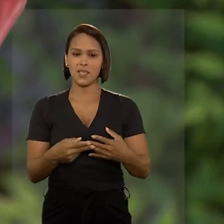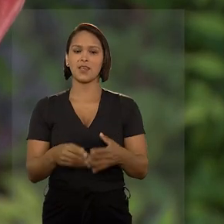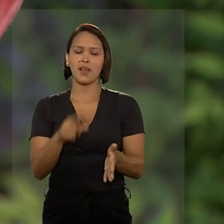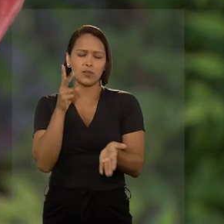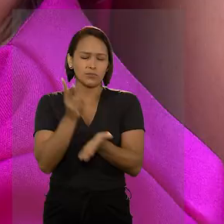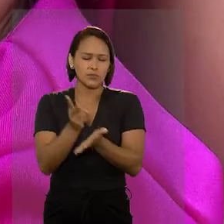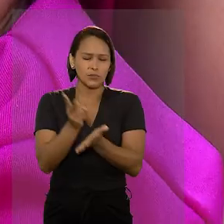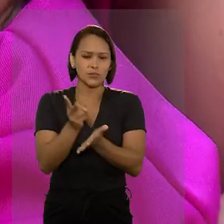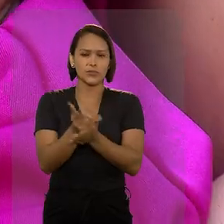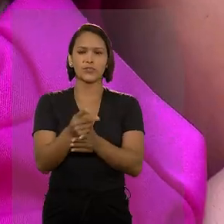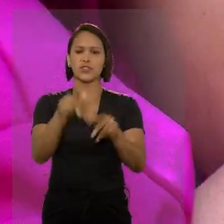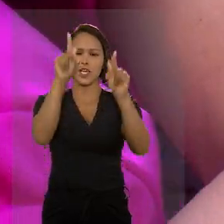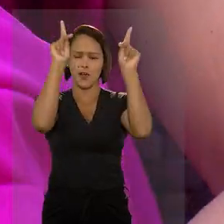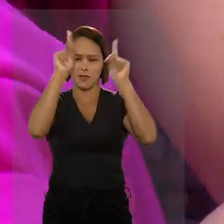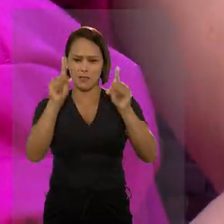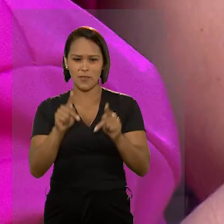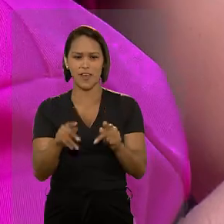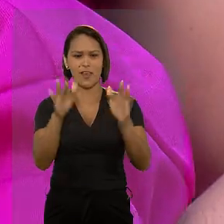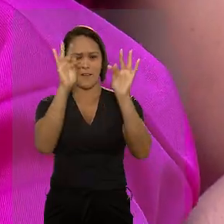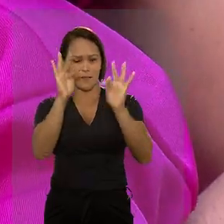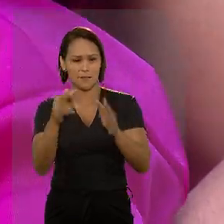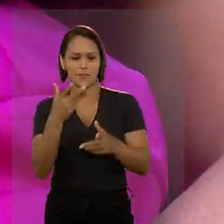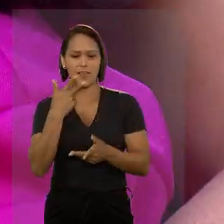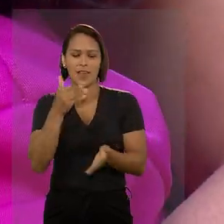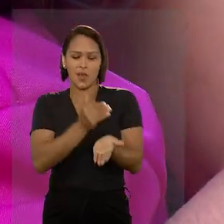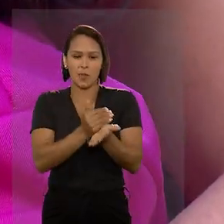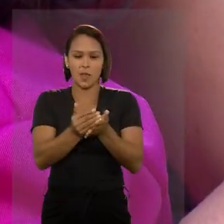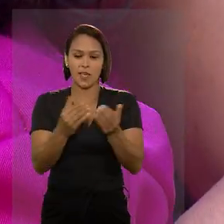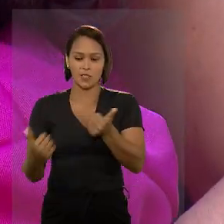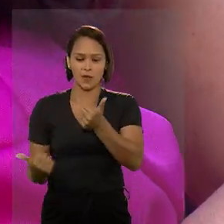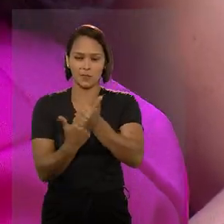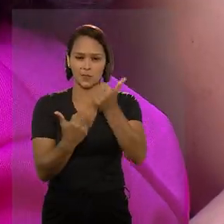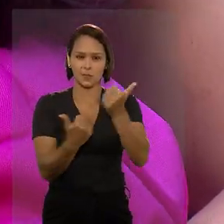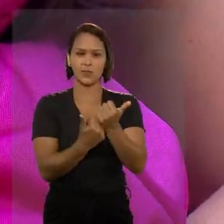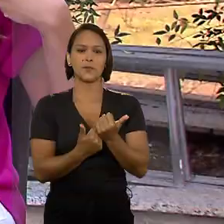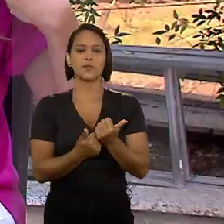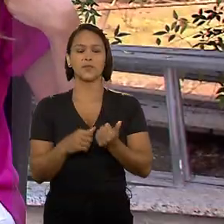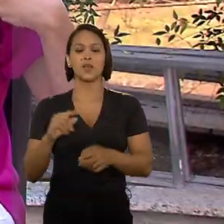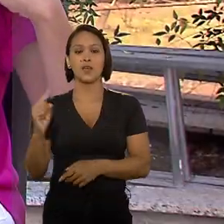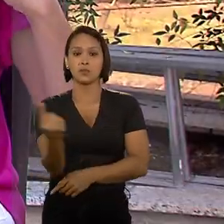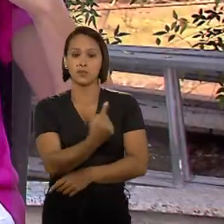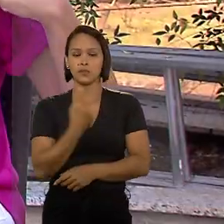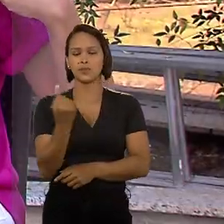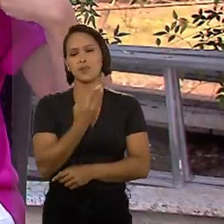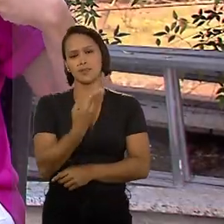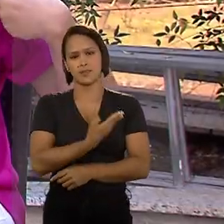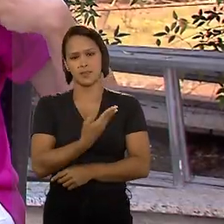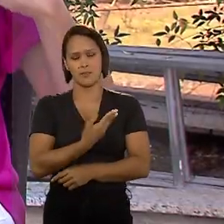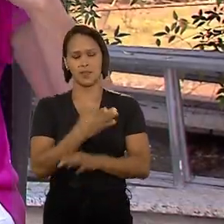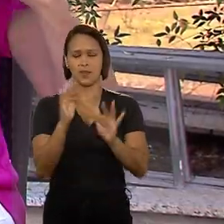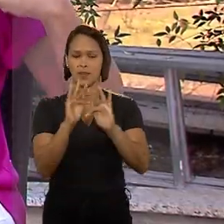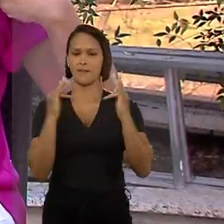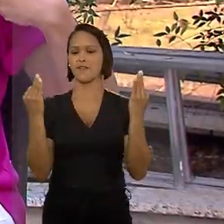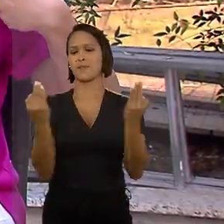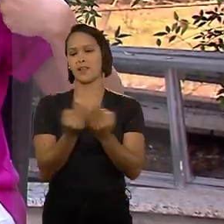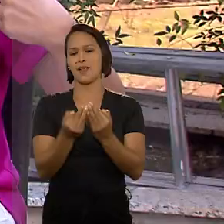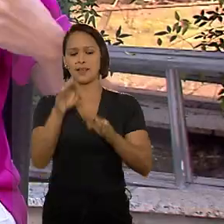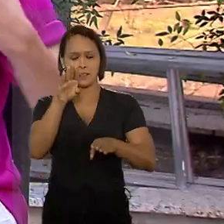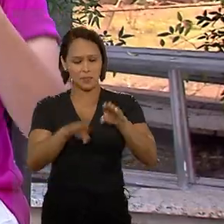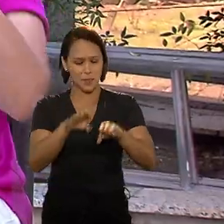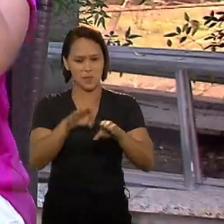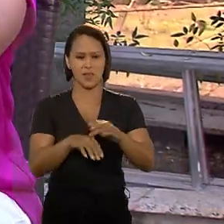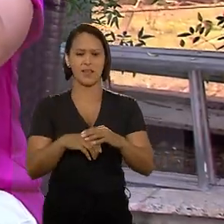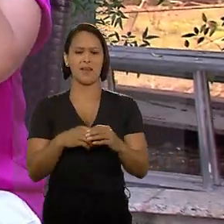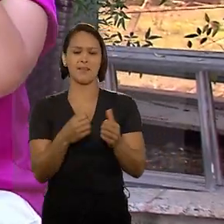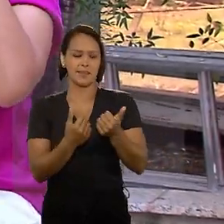sempre teve fé e contou com uma rede de apoio para começar uma campanha de doações. Os nossos amigos e nossos familiares é que